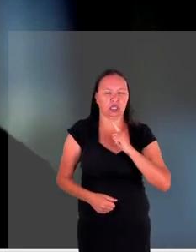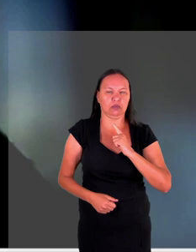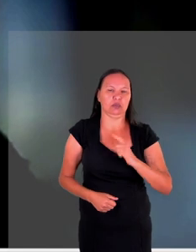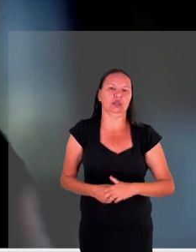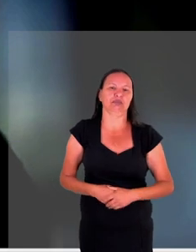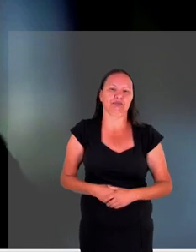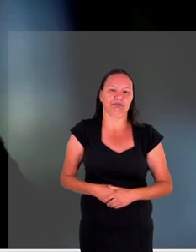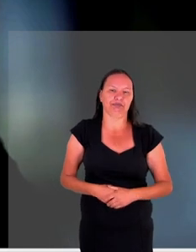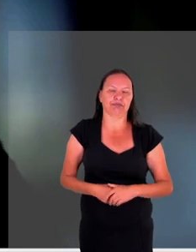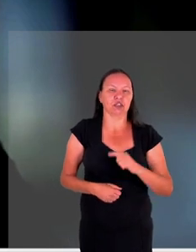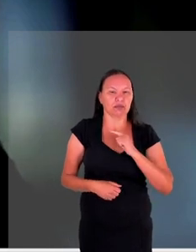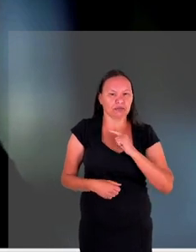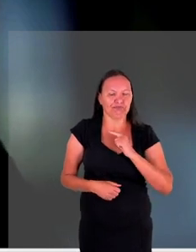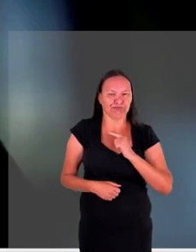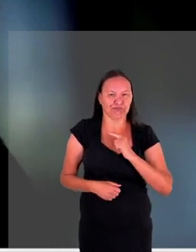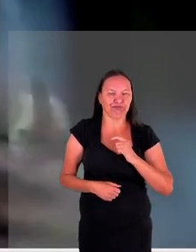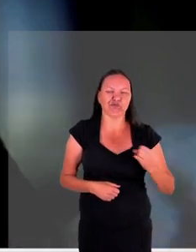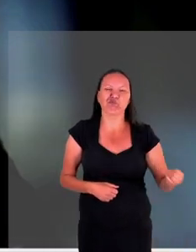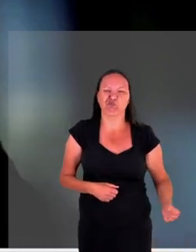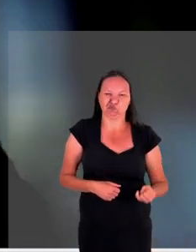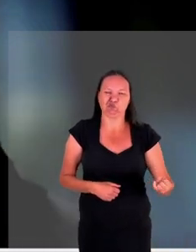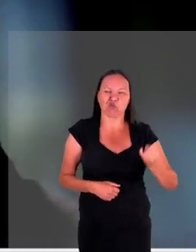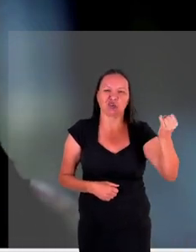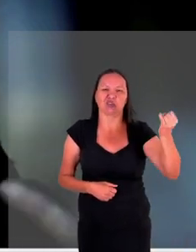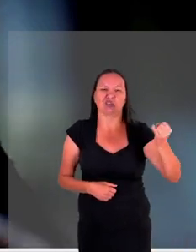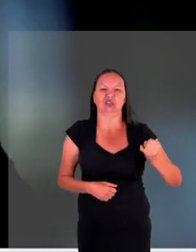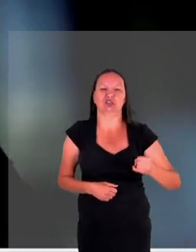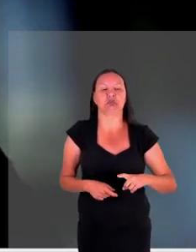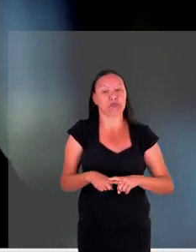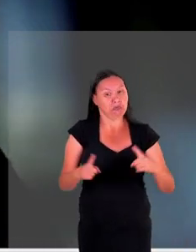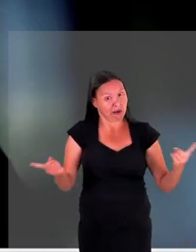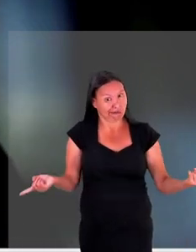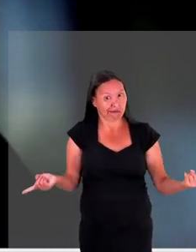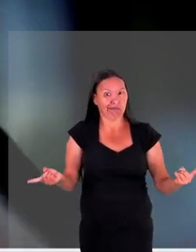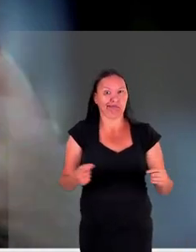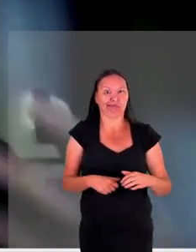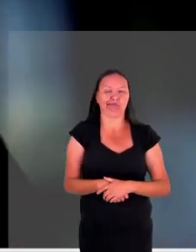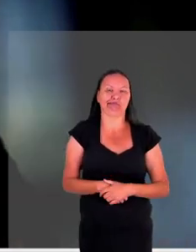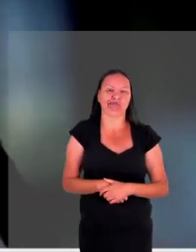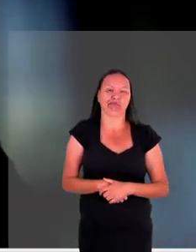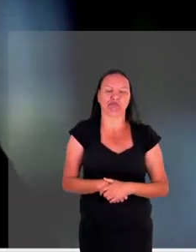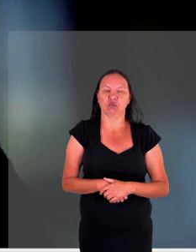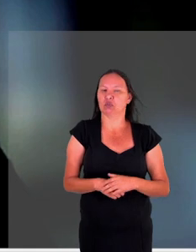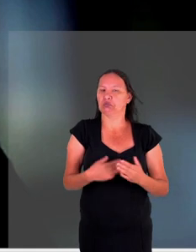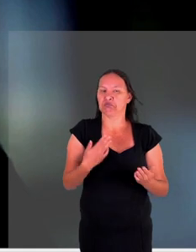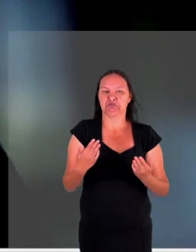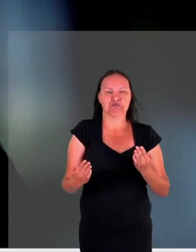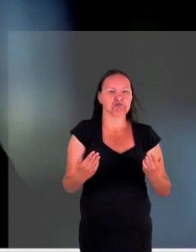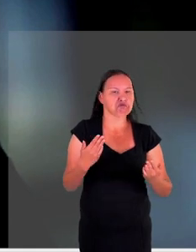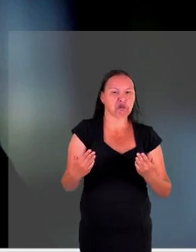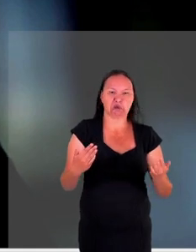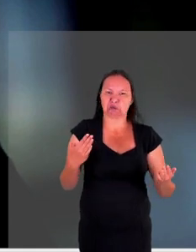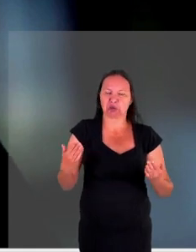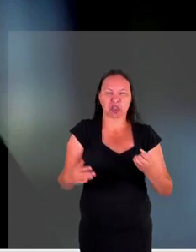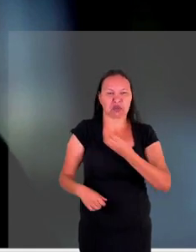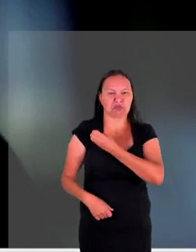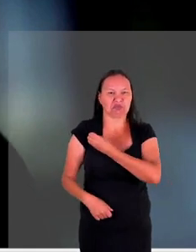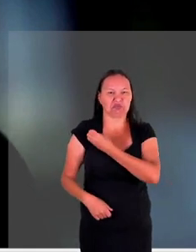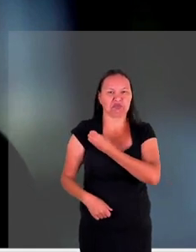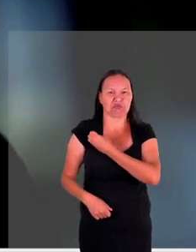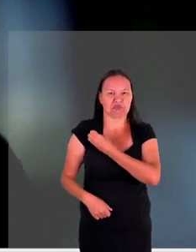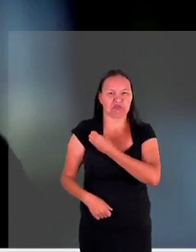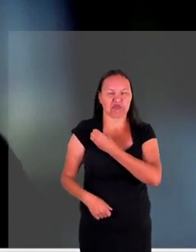extremamente impreciso infelizmente mas qualquer desses números eles são